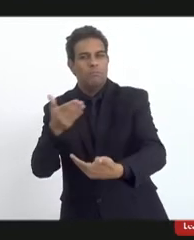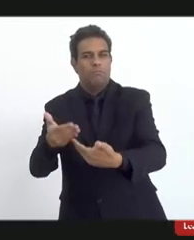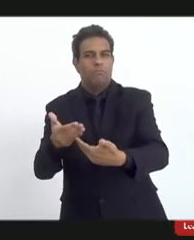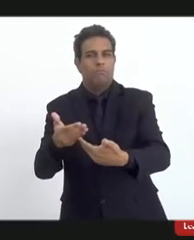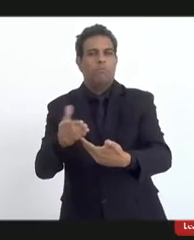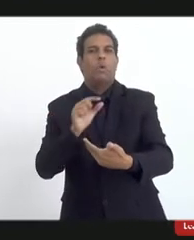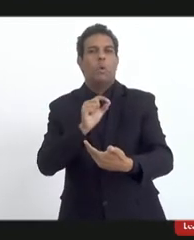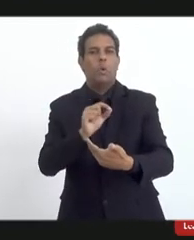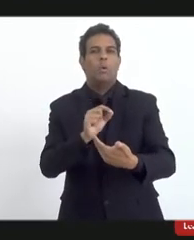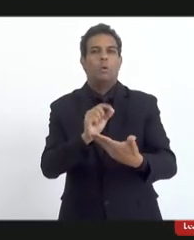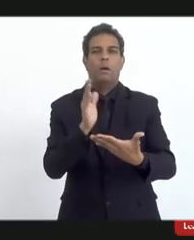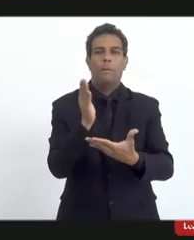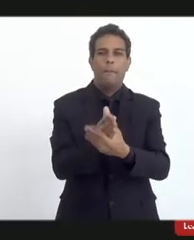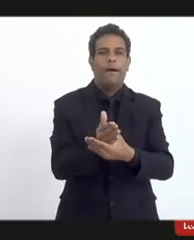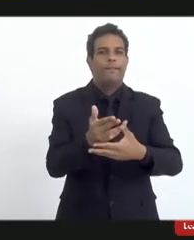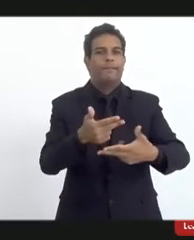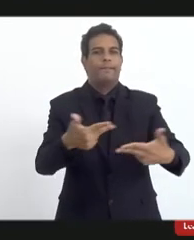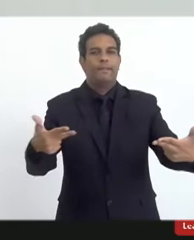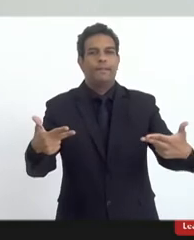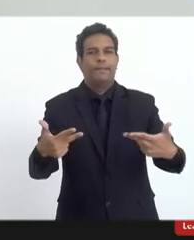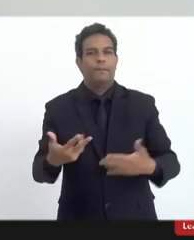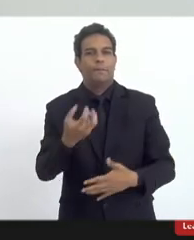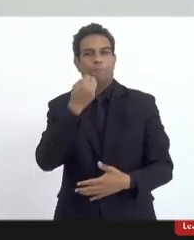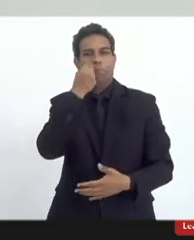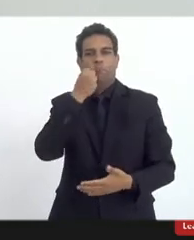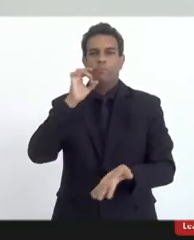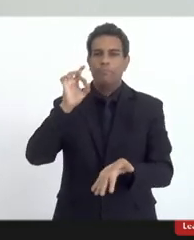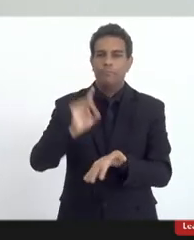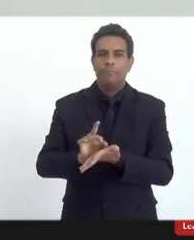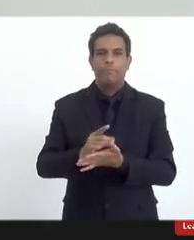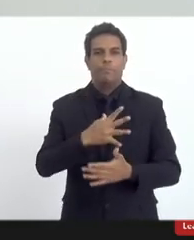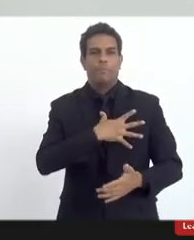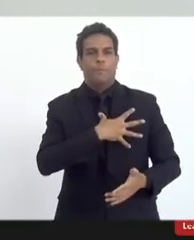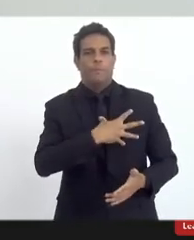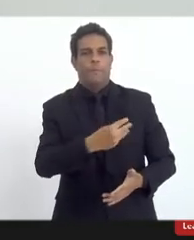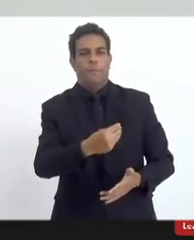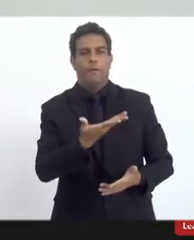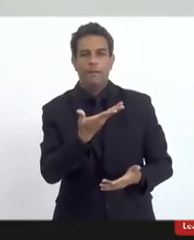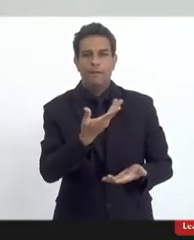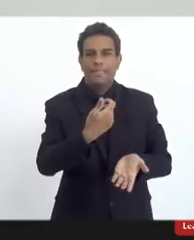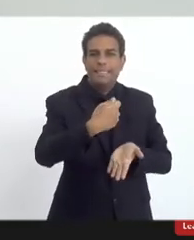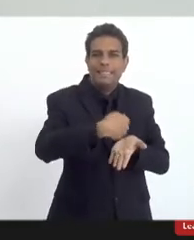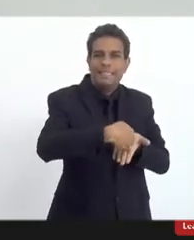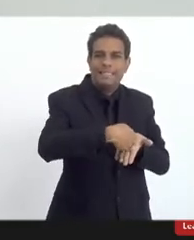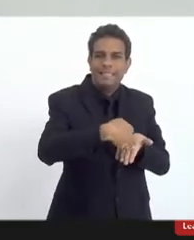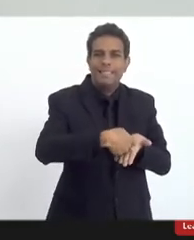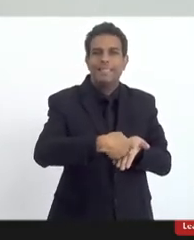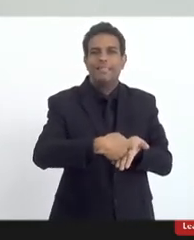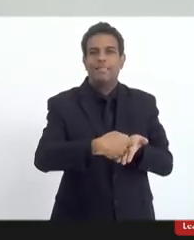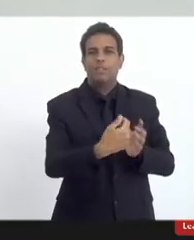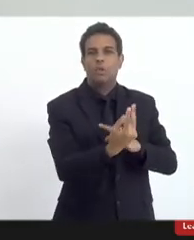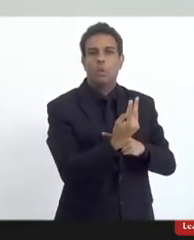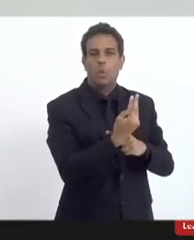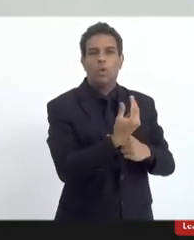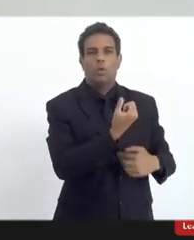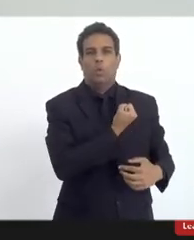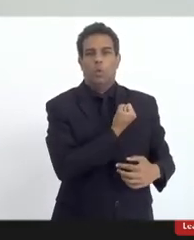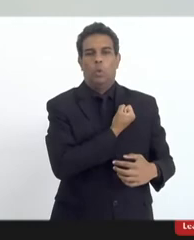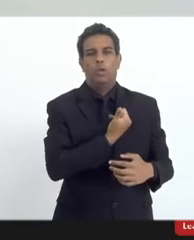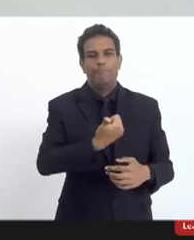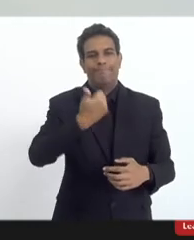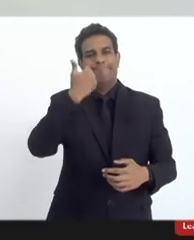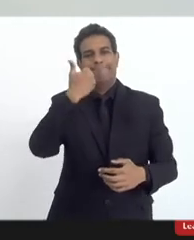da... da adoção definitiva do meu filho. E aí ele estava insistindo, tinha um número insistindo no meu